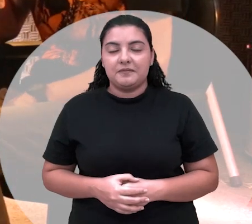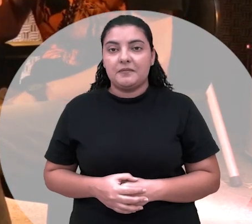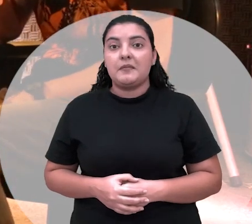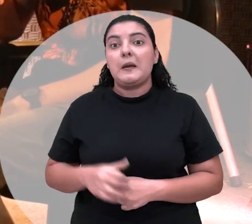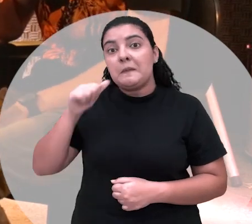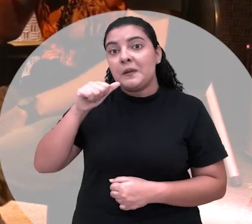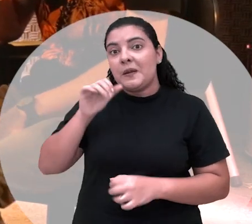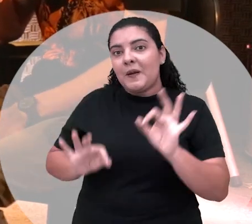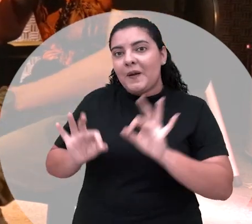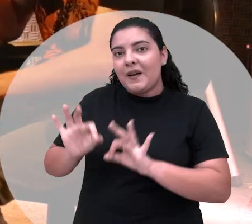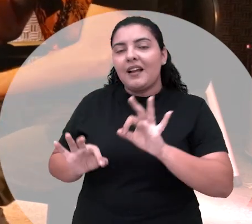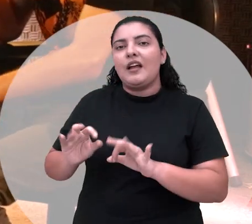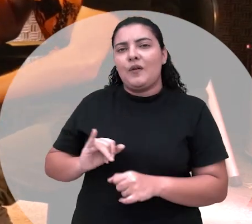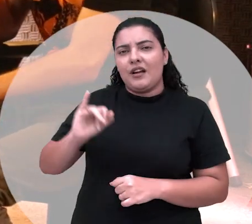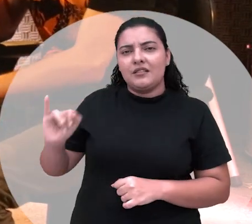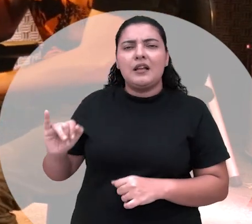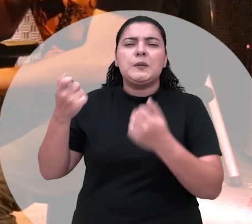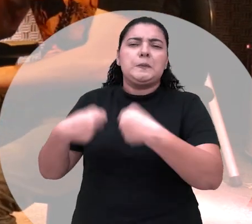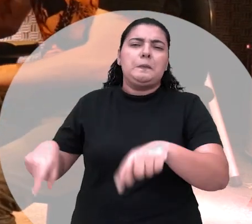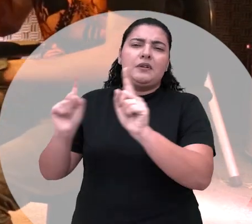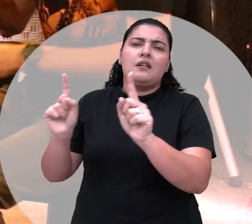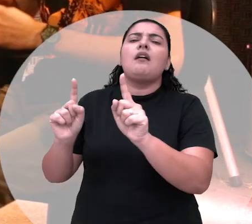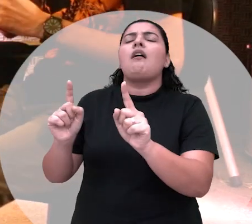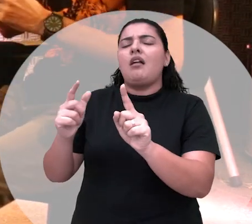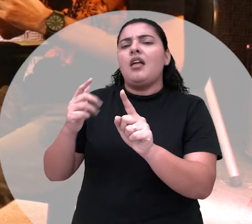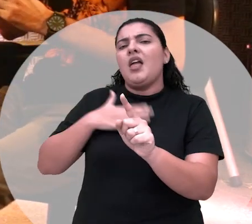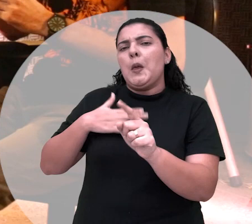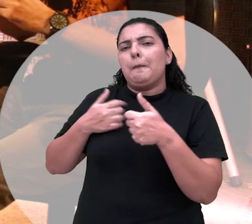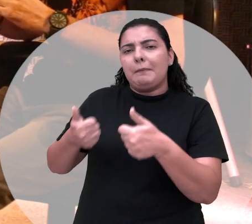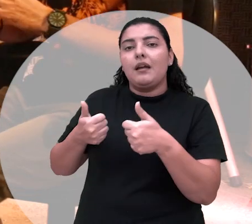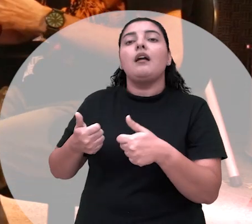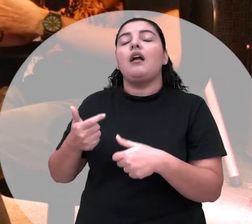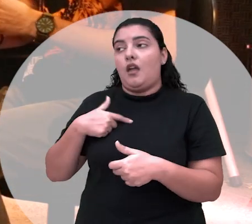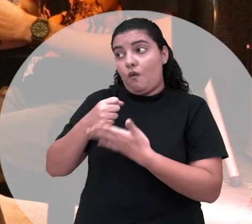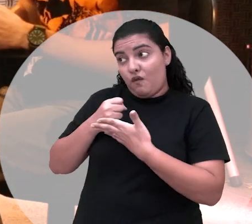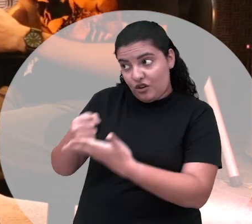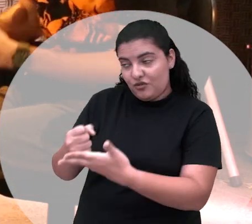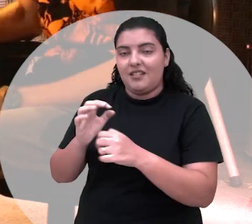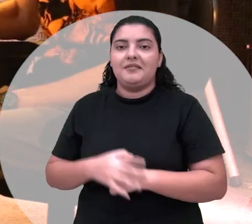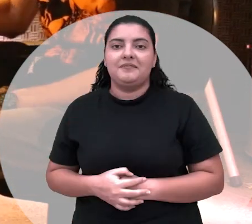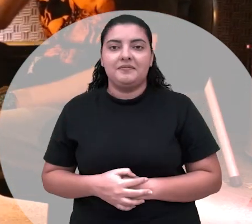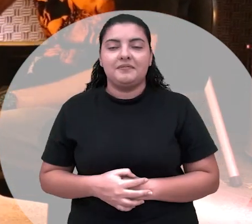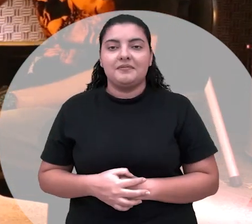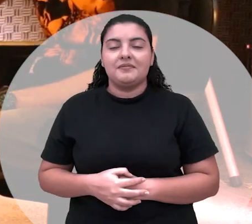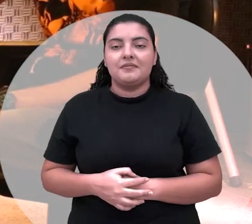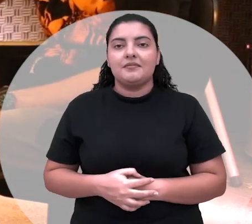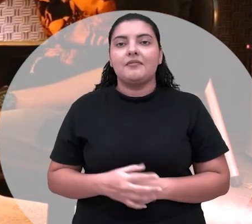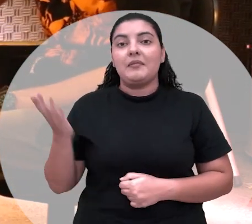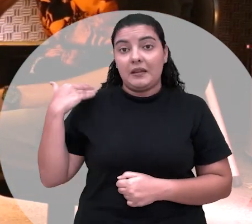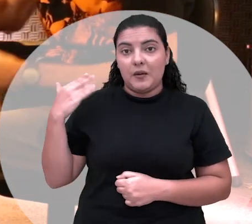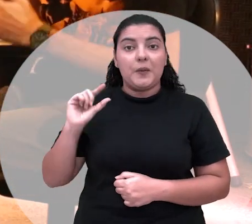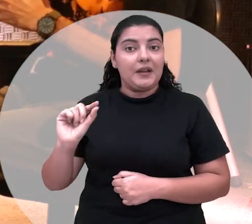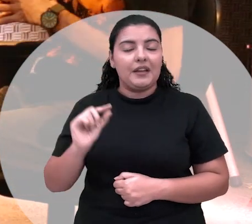tava organizando aqui eu fui ajudar ela ela disse não precisa não mas já que eu vai se eu vou me ajudar eu vou dizer assim e eu disse pra ela